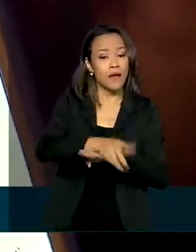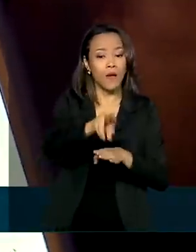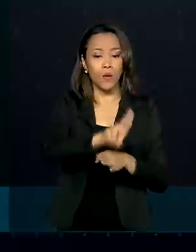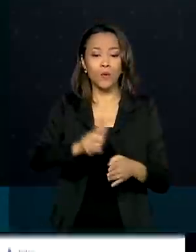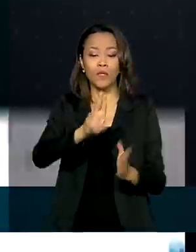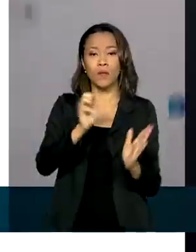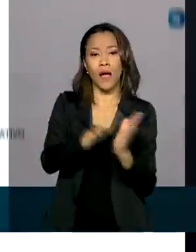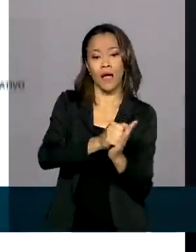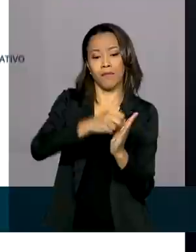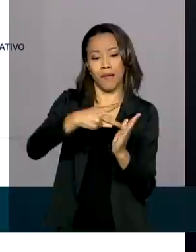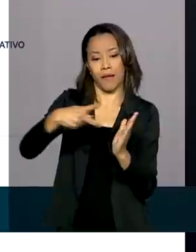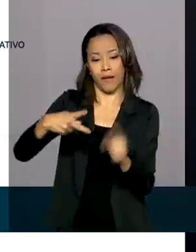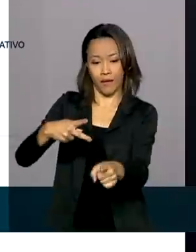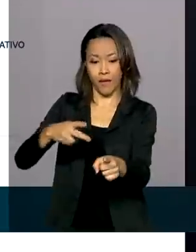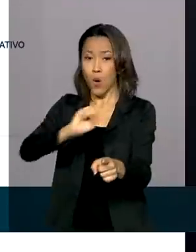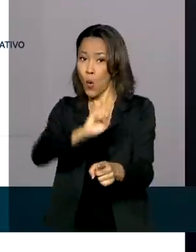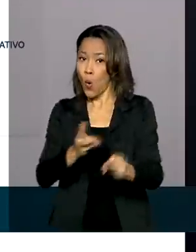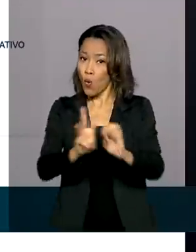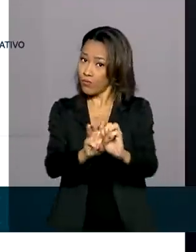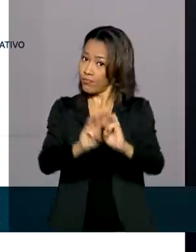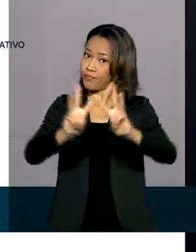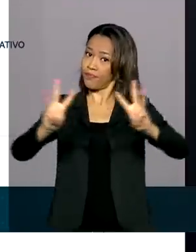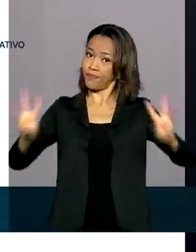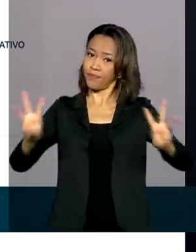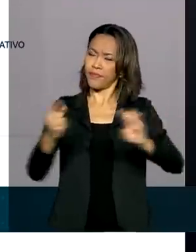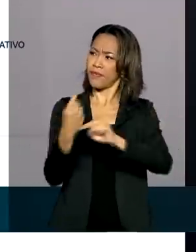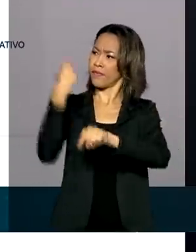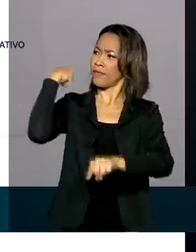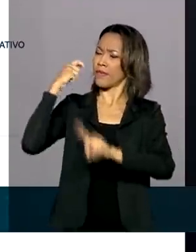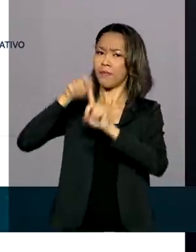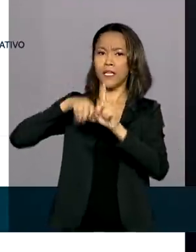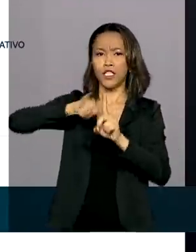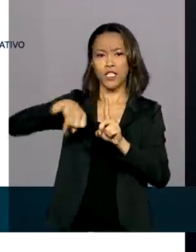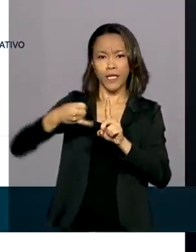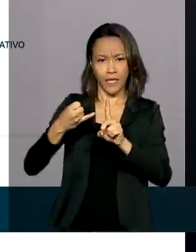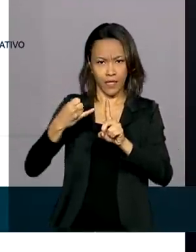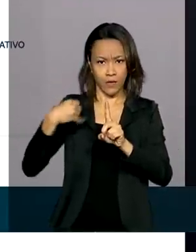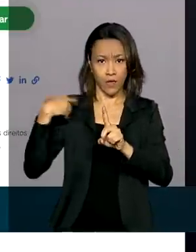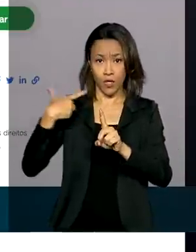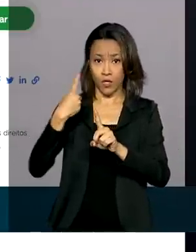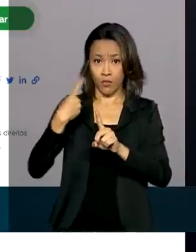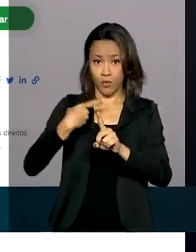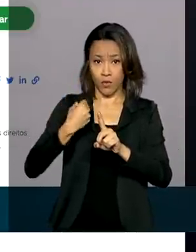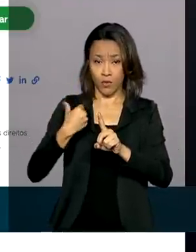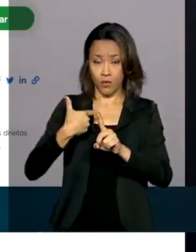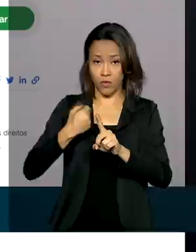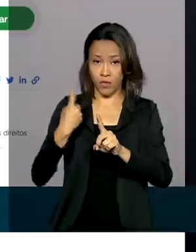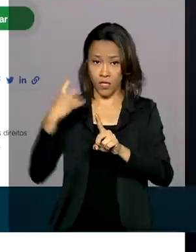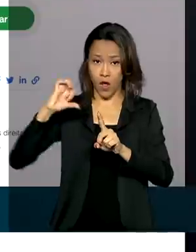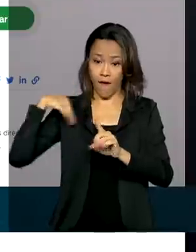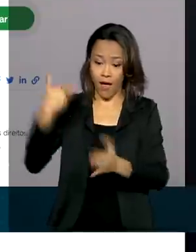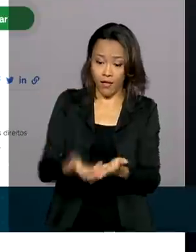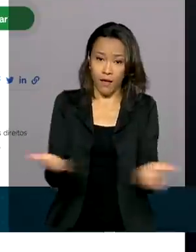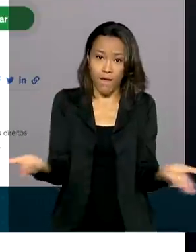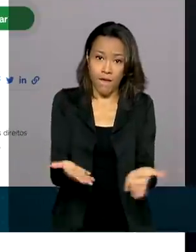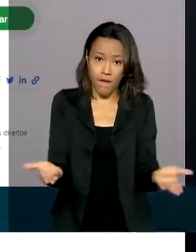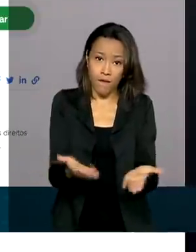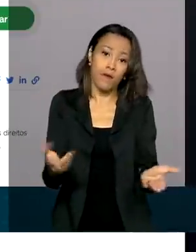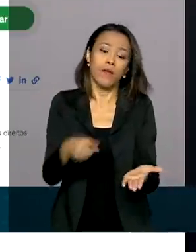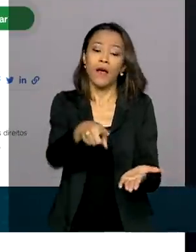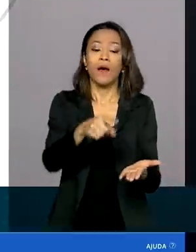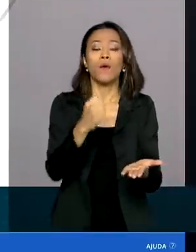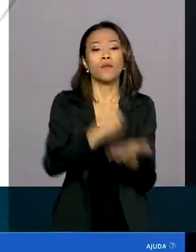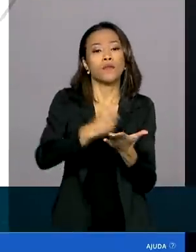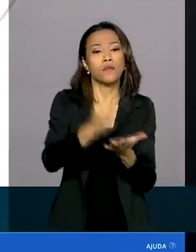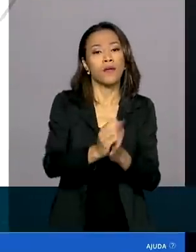aplicativo ou de um portal. De janeiro de 2019 até agora, os serviços da carteira de trabalho digital